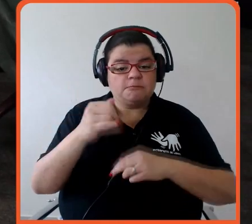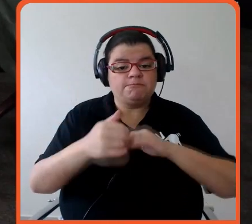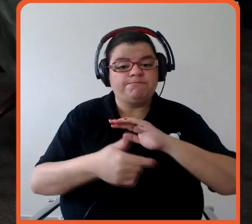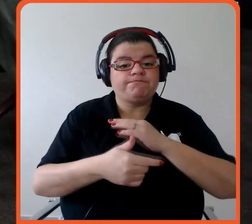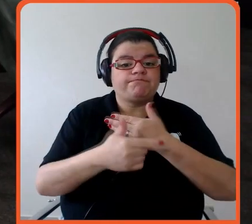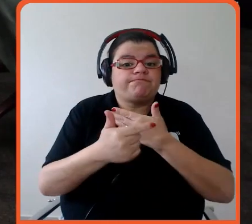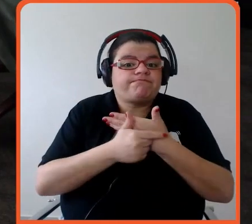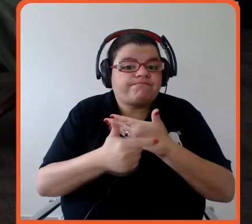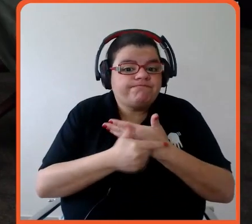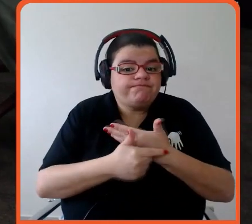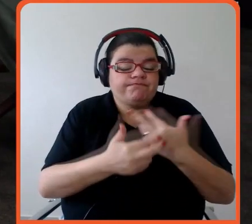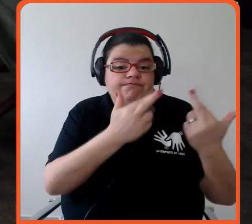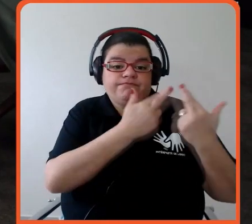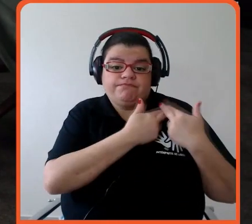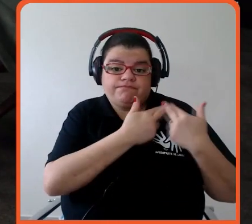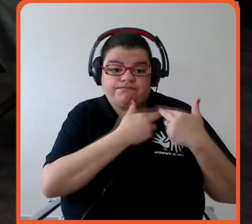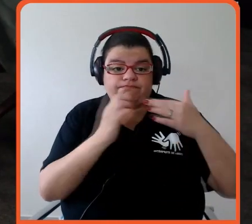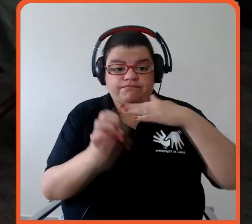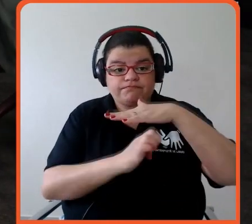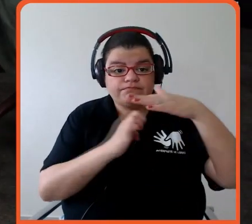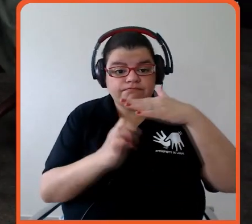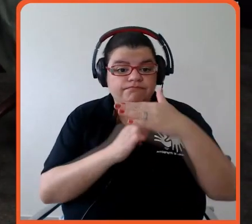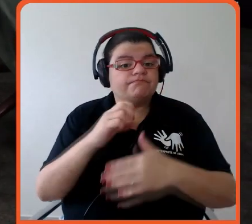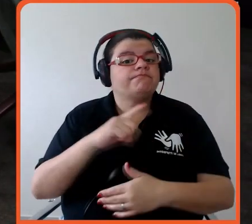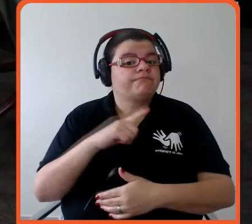suficiente ainda, porque a,